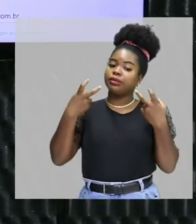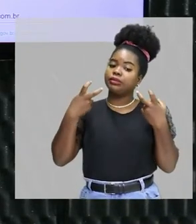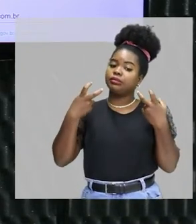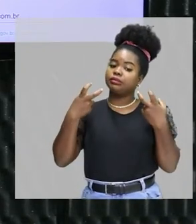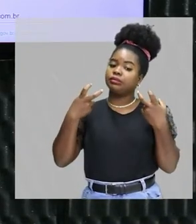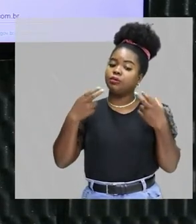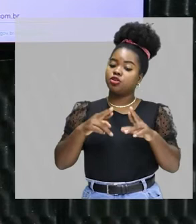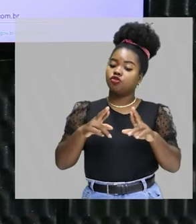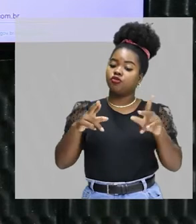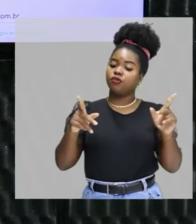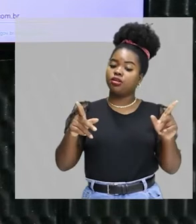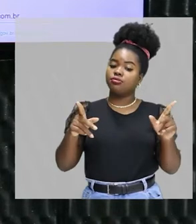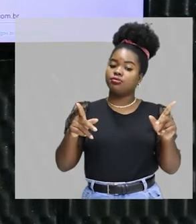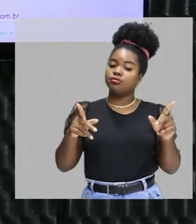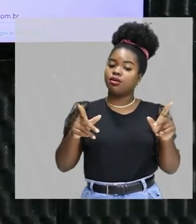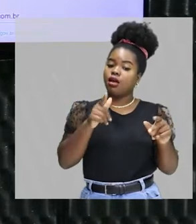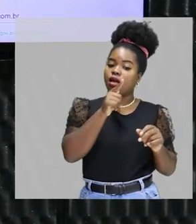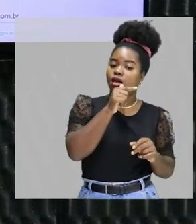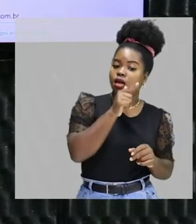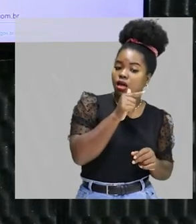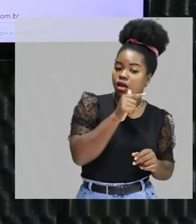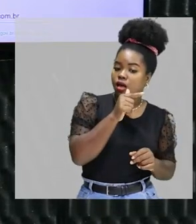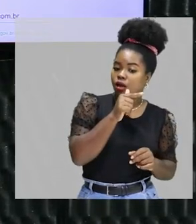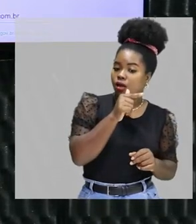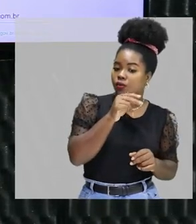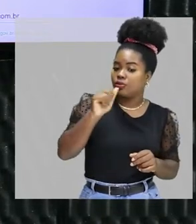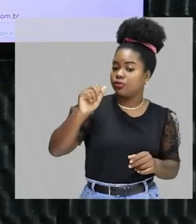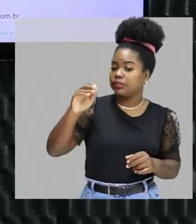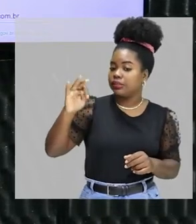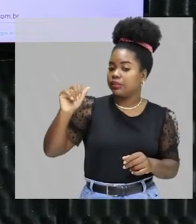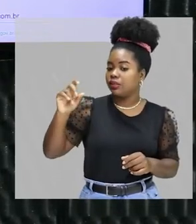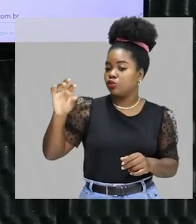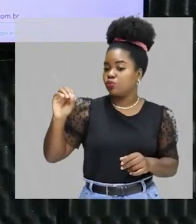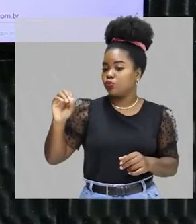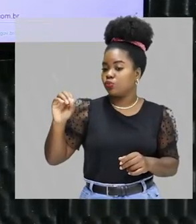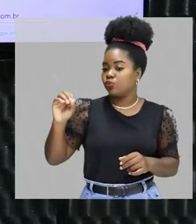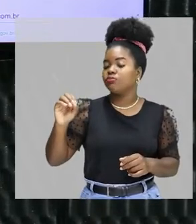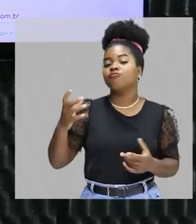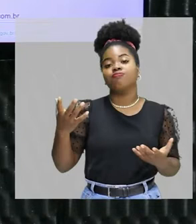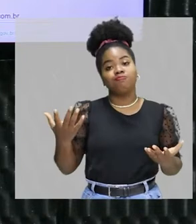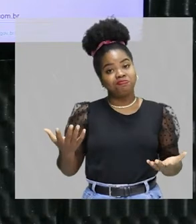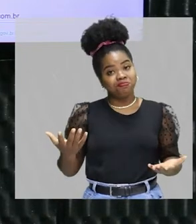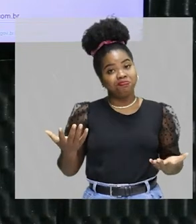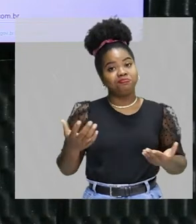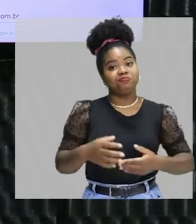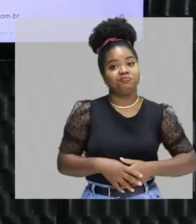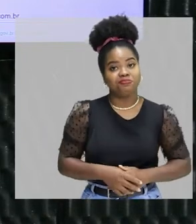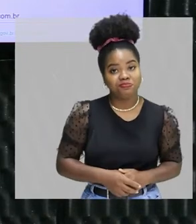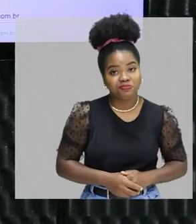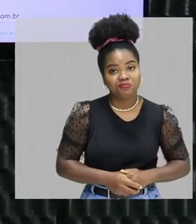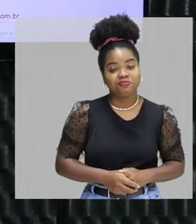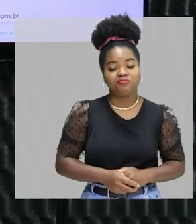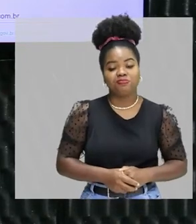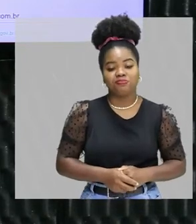diferenciar a água do acetato de etila. Então, já aqui é uma pista do que